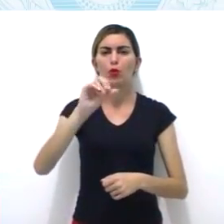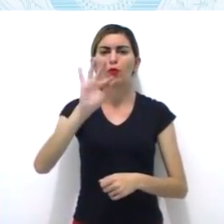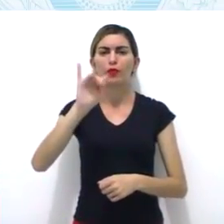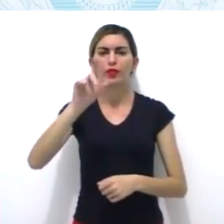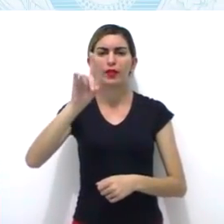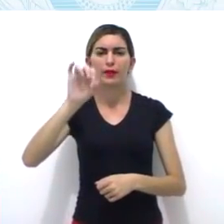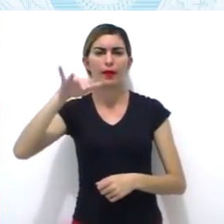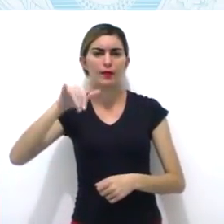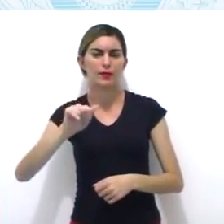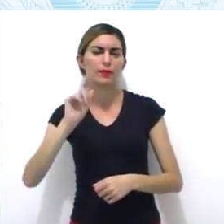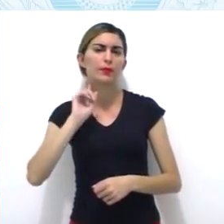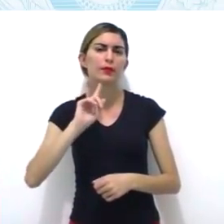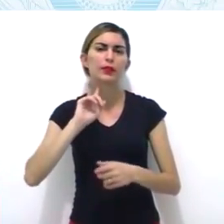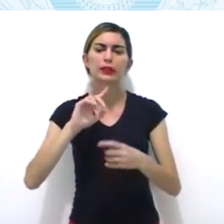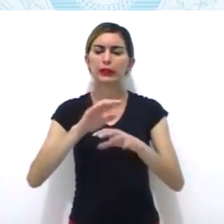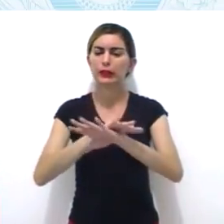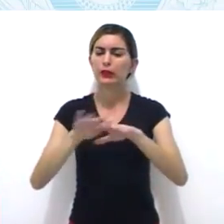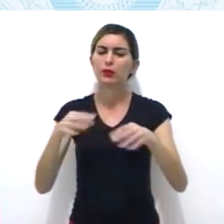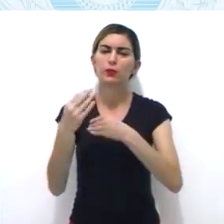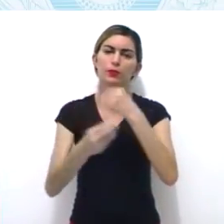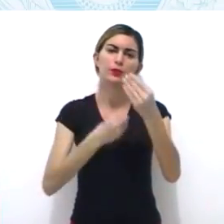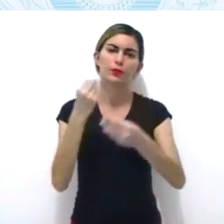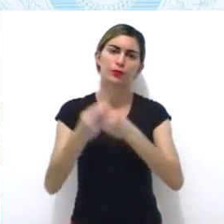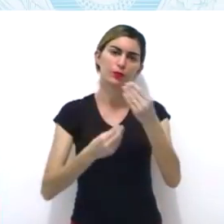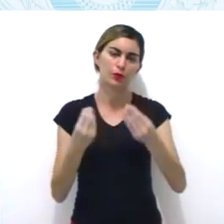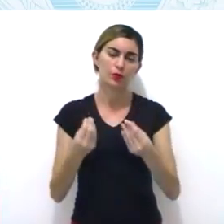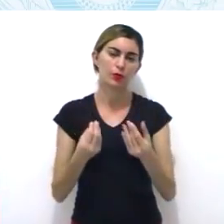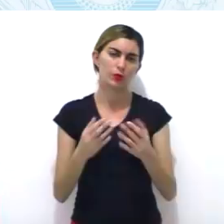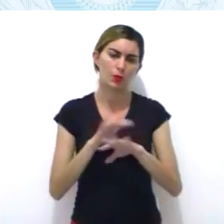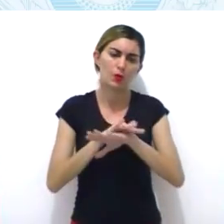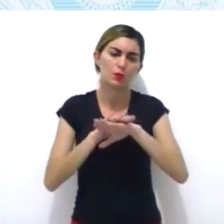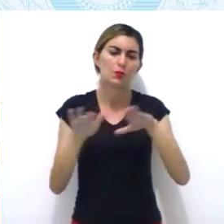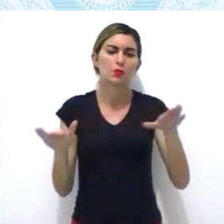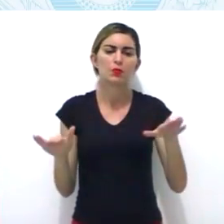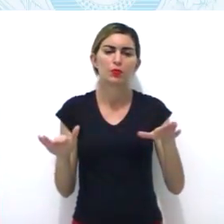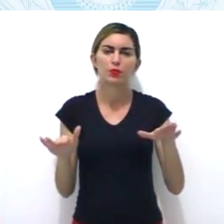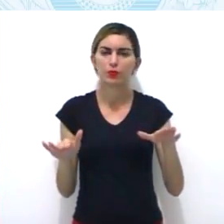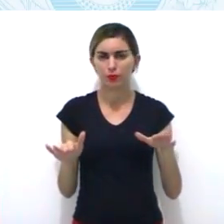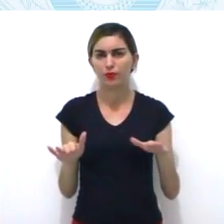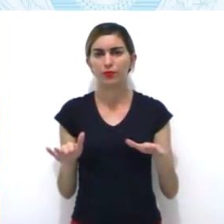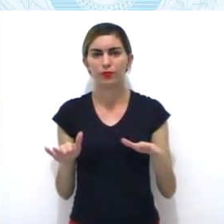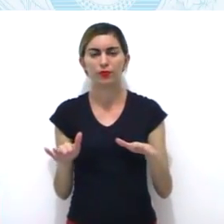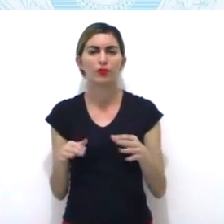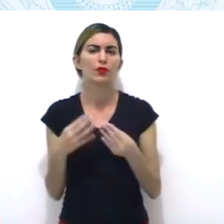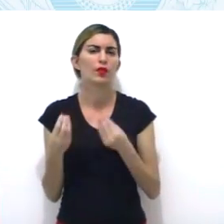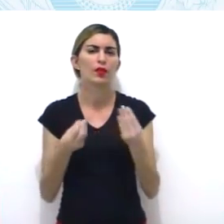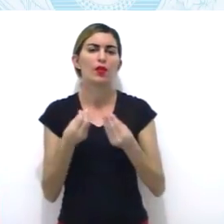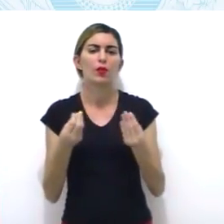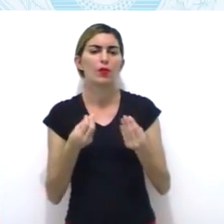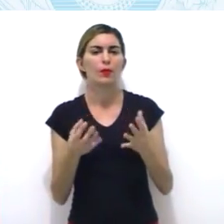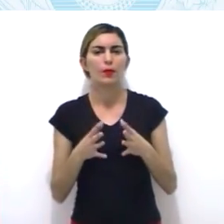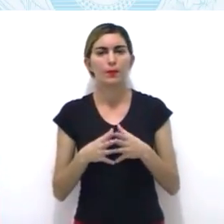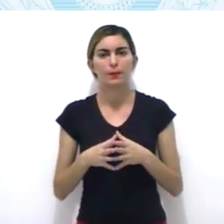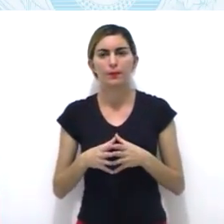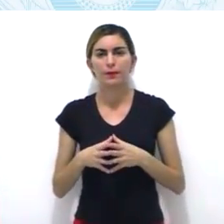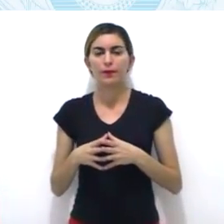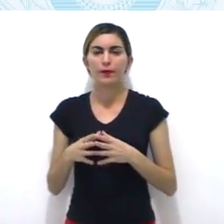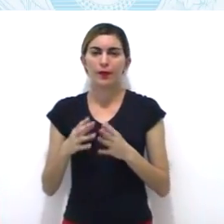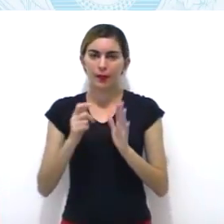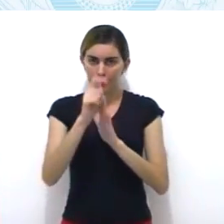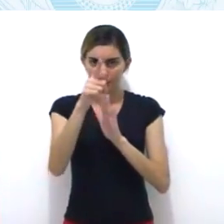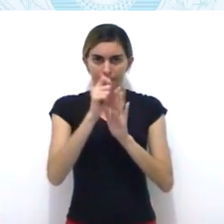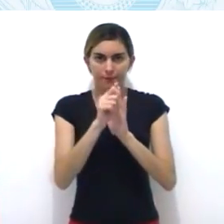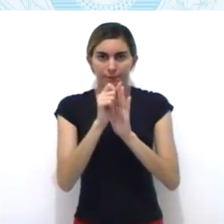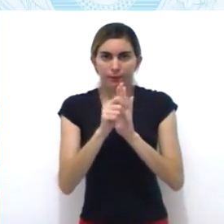mineira? Então, anotem isso aí, que vai cair na prova de vocês. Anotem. O movimento foi delatado. Por quê?